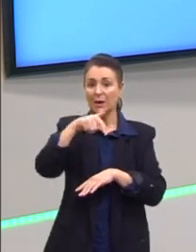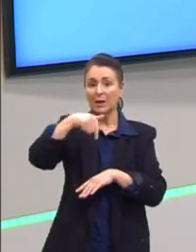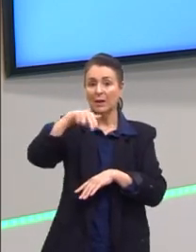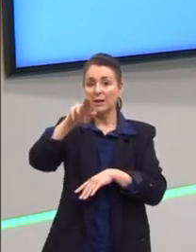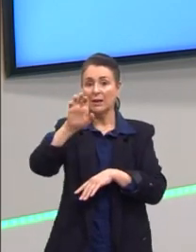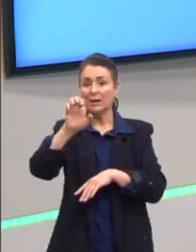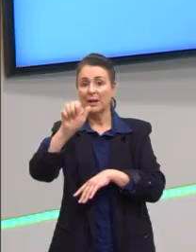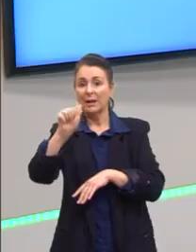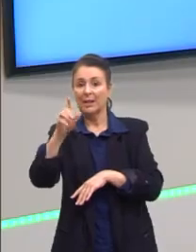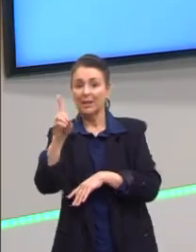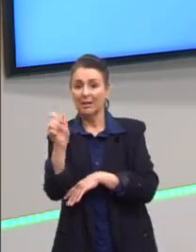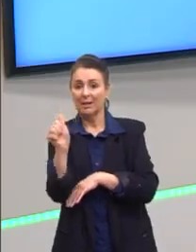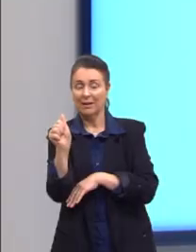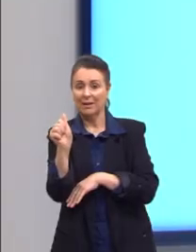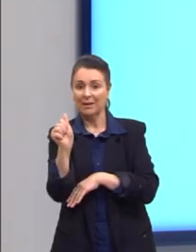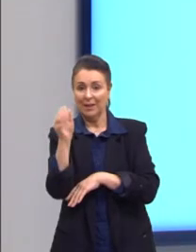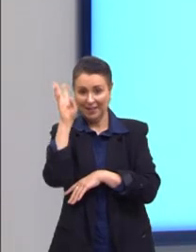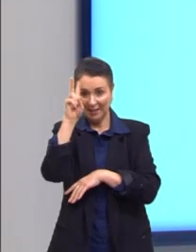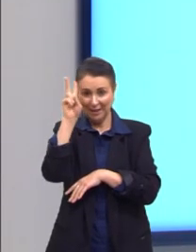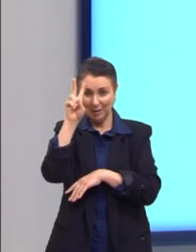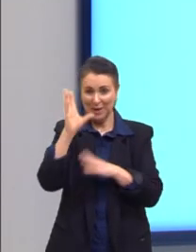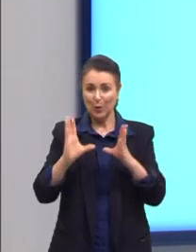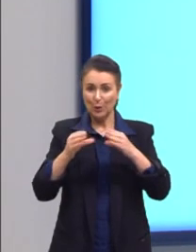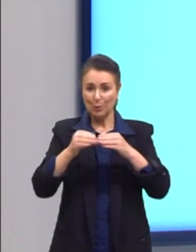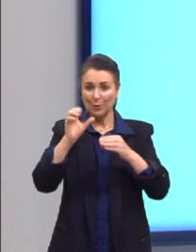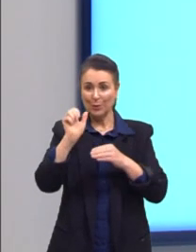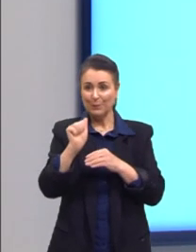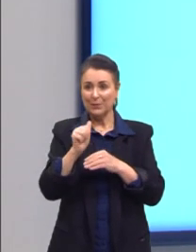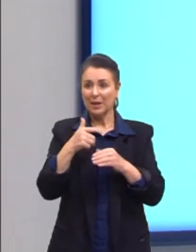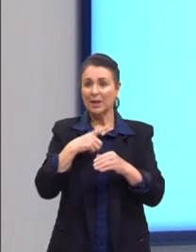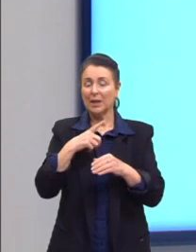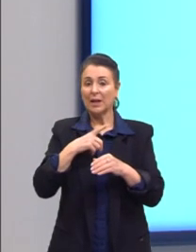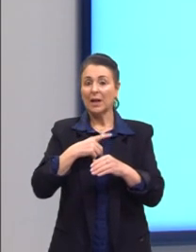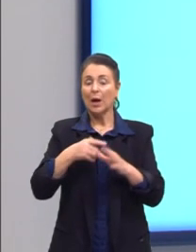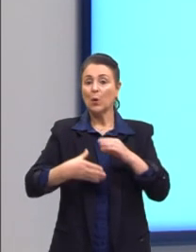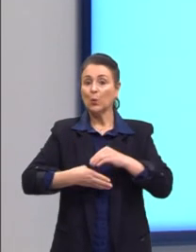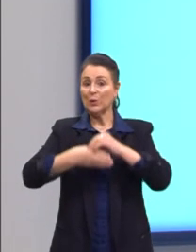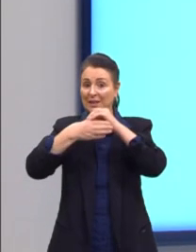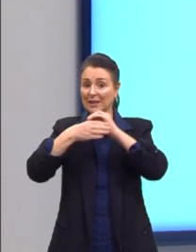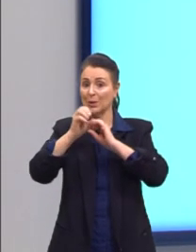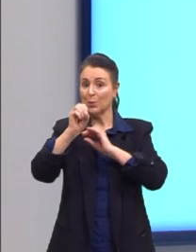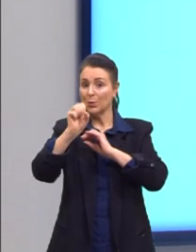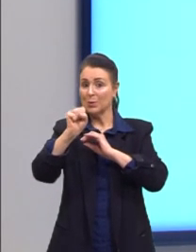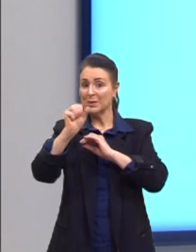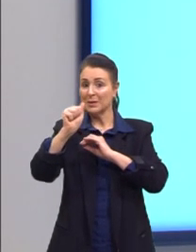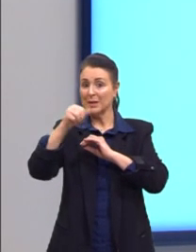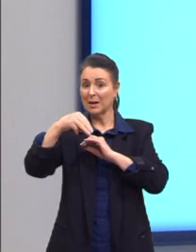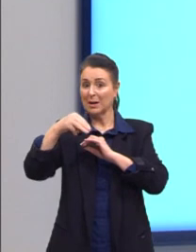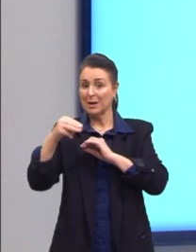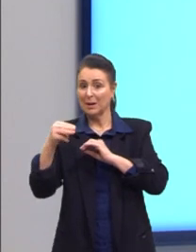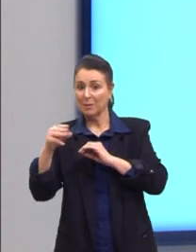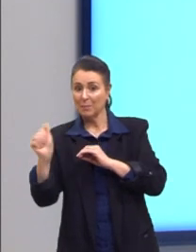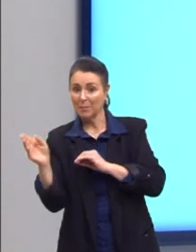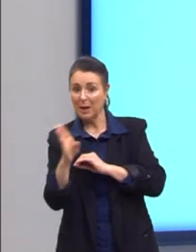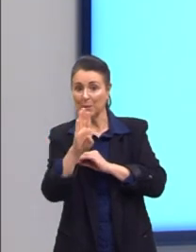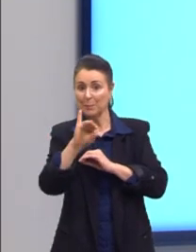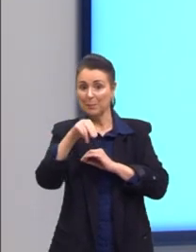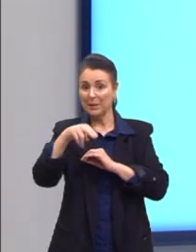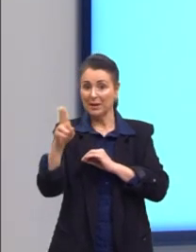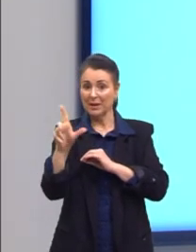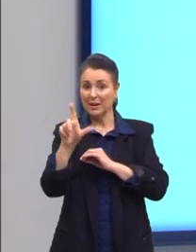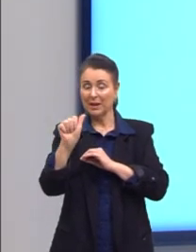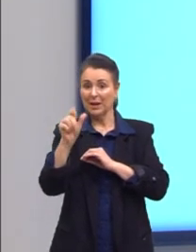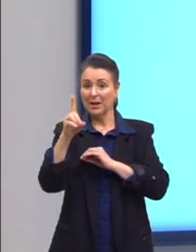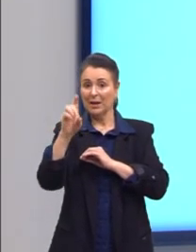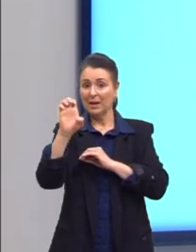quem é. A Al-Qaeda foi aquela galera liderada por Osama Bin Laden, que queria a derrota do mundo,